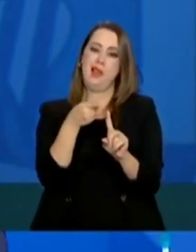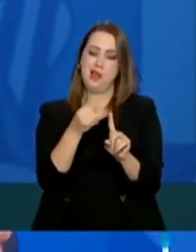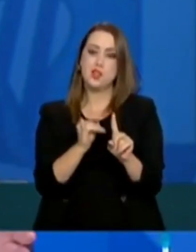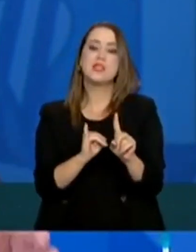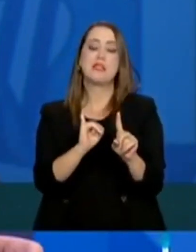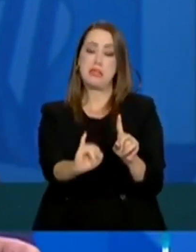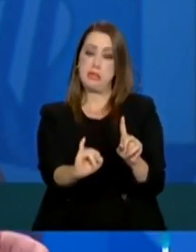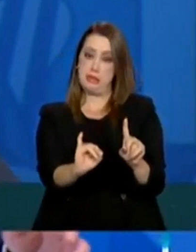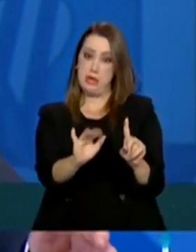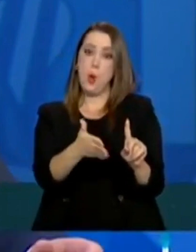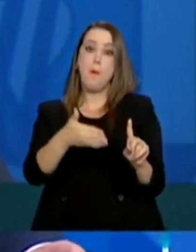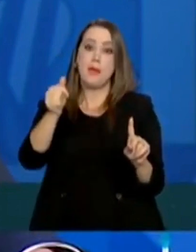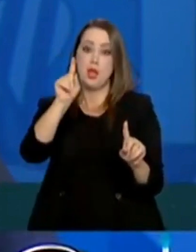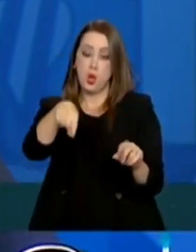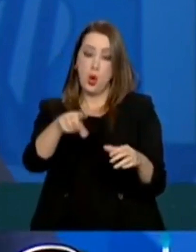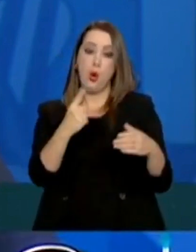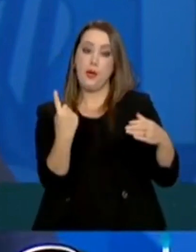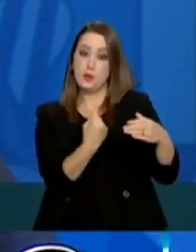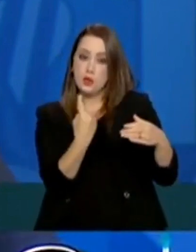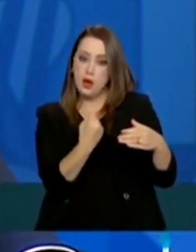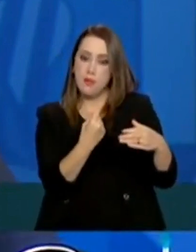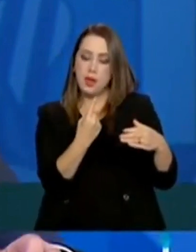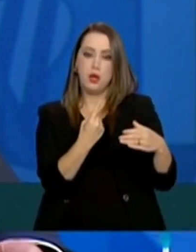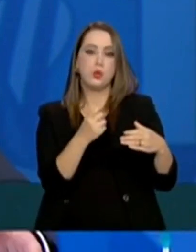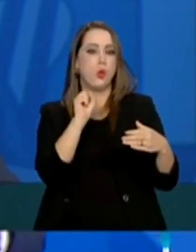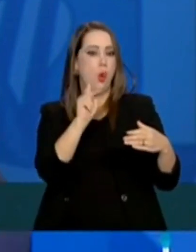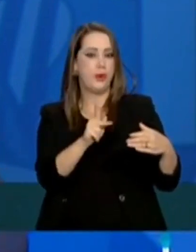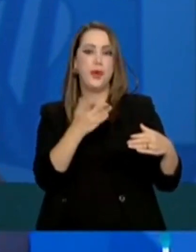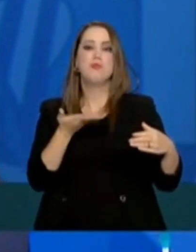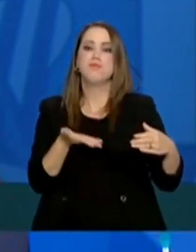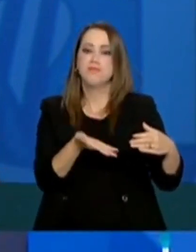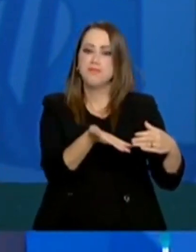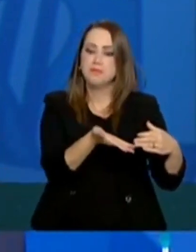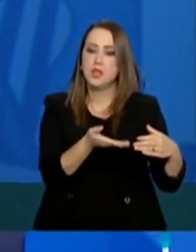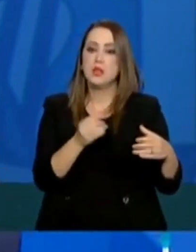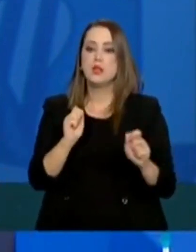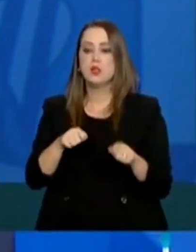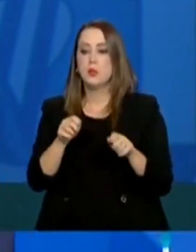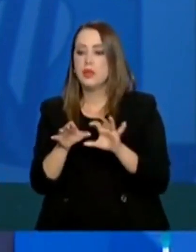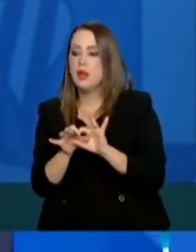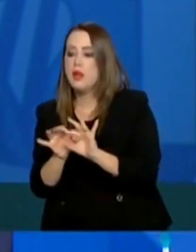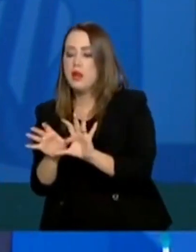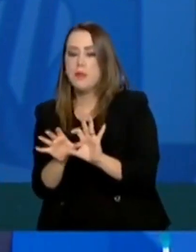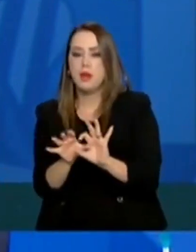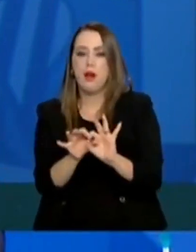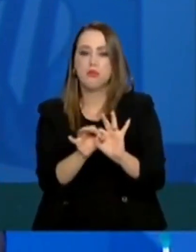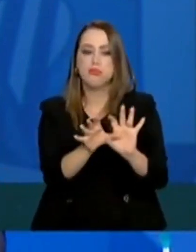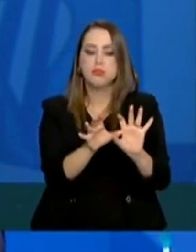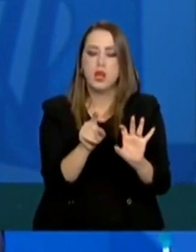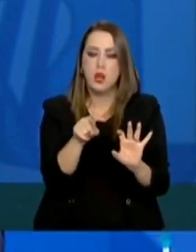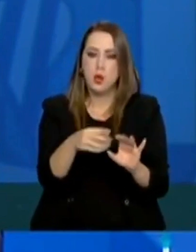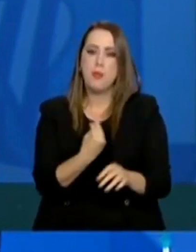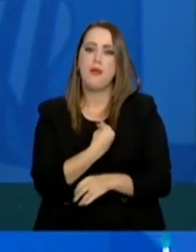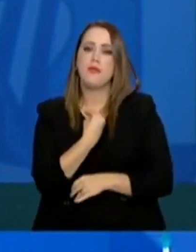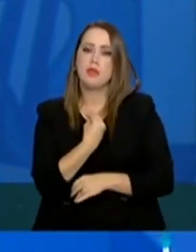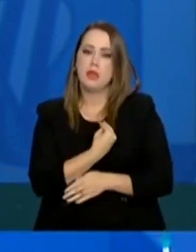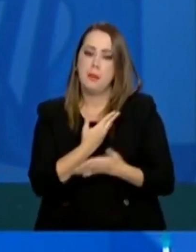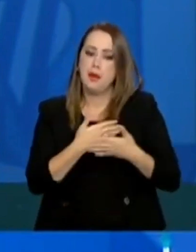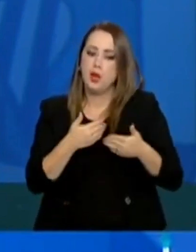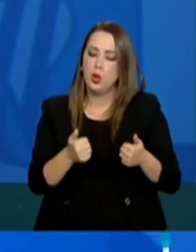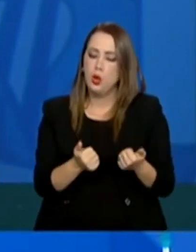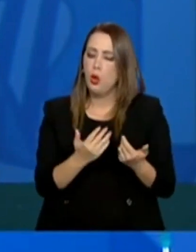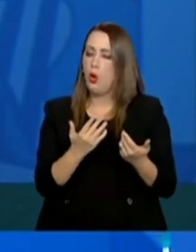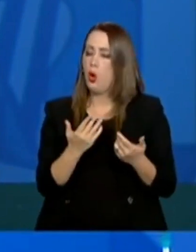isolamento, e tiver que ser o isolamento, é o que vai ser. Se eu puder flexibilizar, dando autonomia para as pessoas, uma vida melhor, e isso não vai